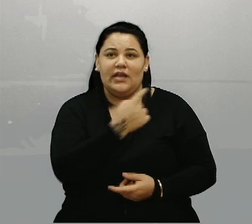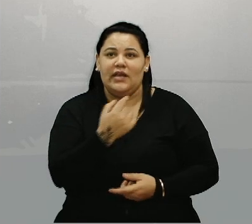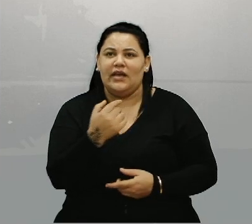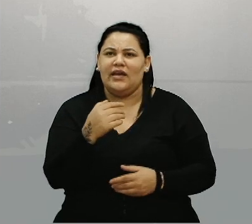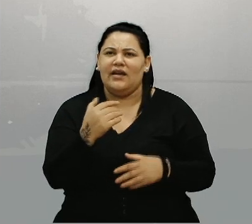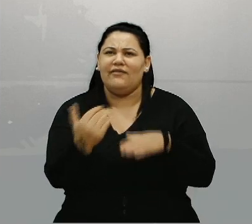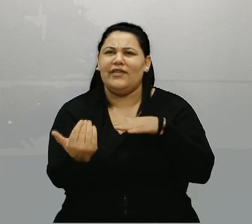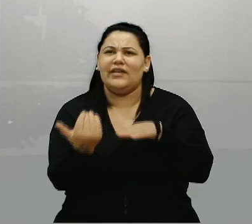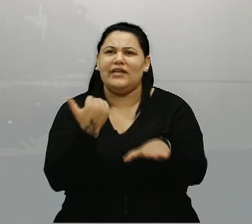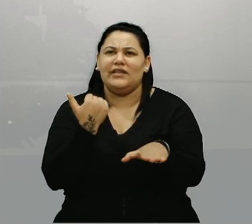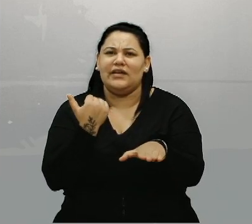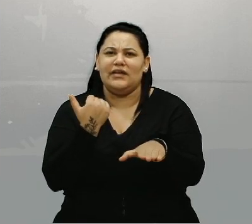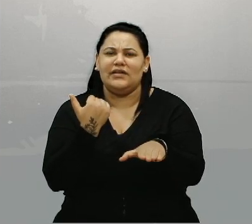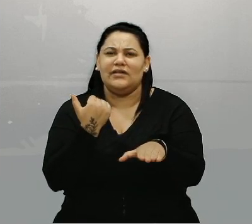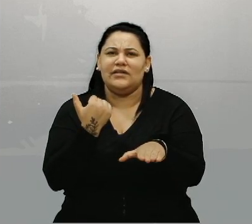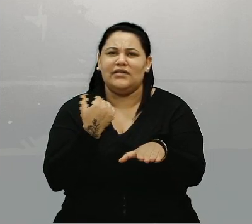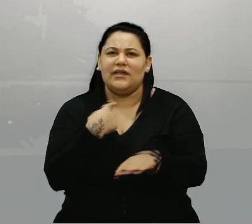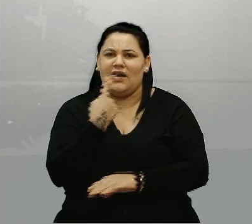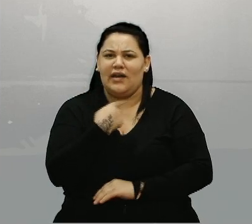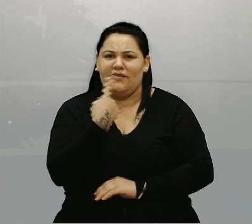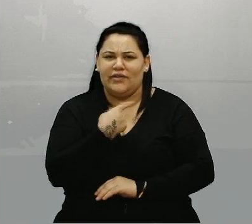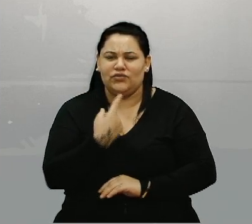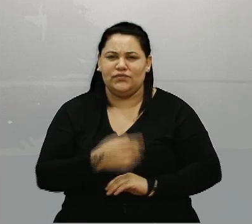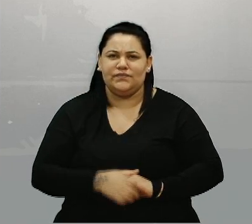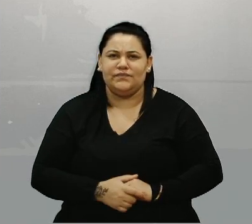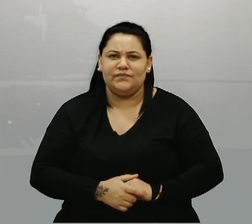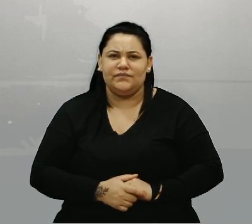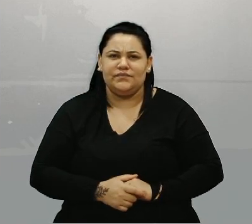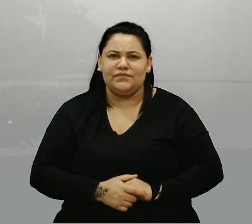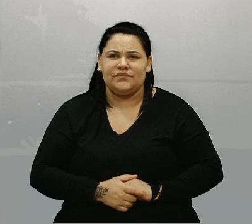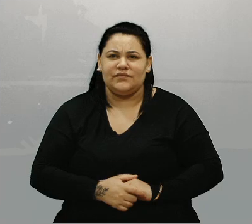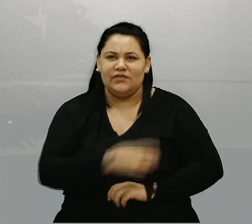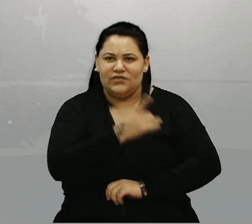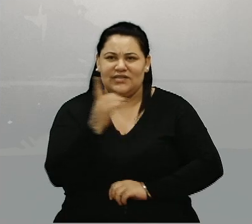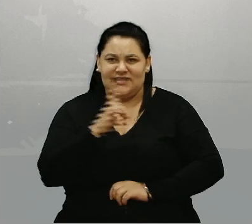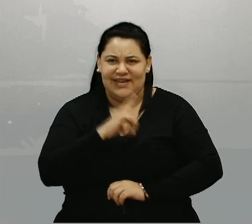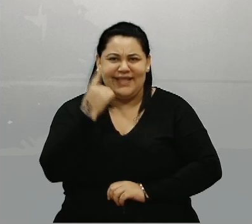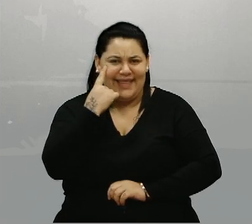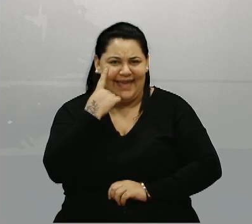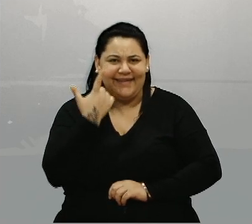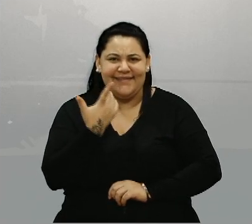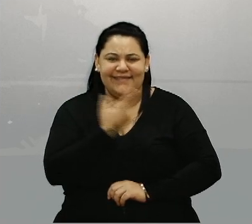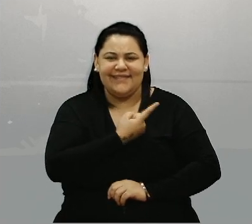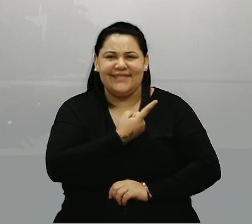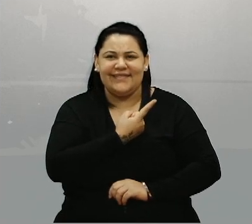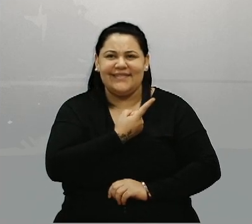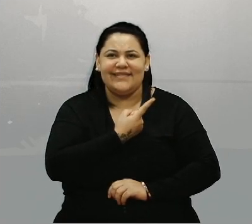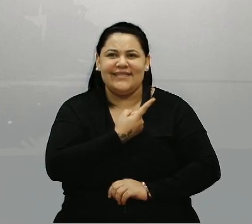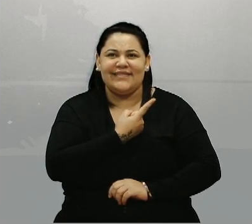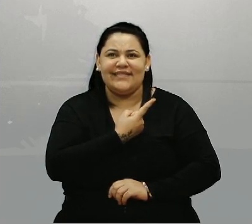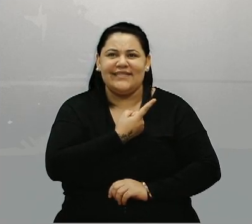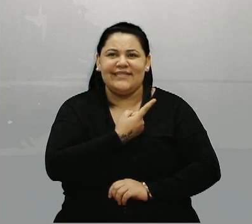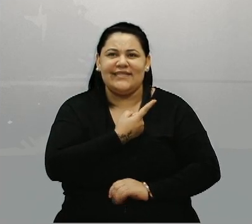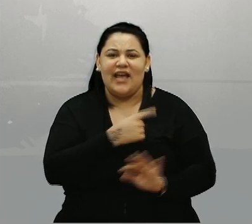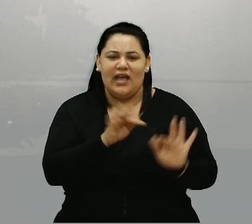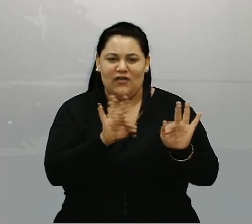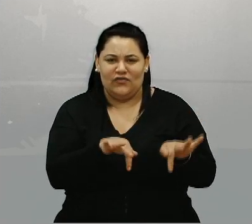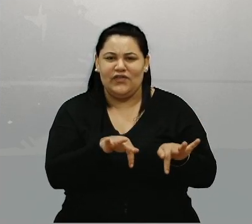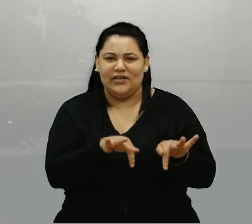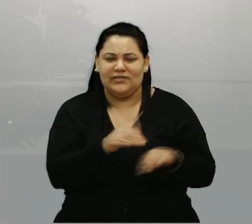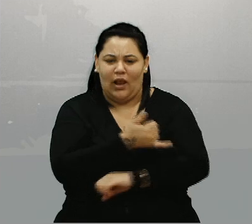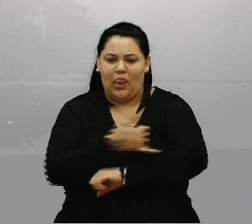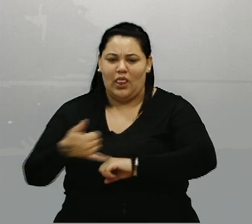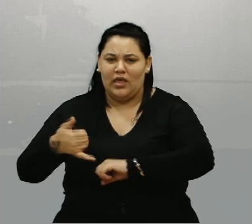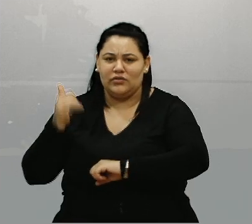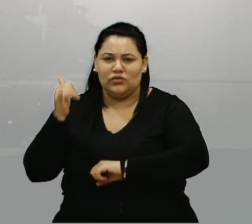Nossa Senhora de Caravajo. Vocês têm ideia de que é seguinte, ó. Aqui é o final da linha do ônibus. Sabe qual